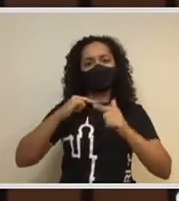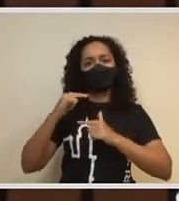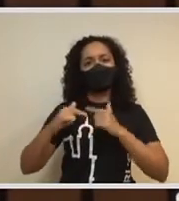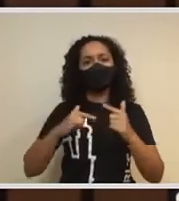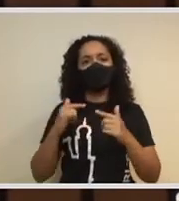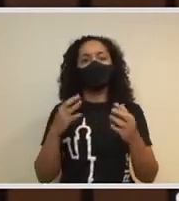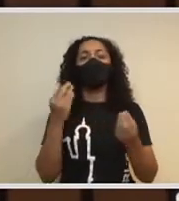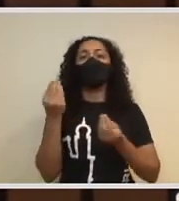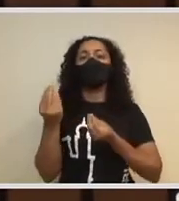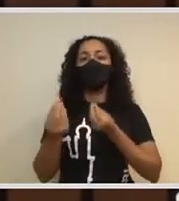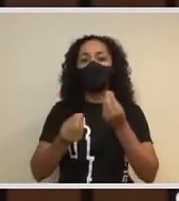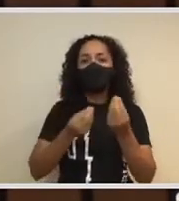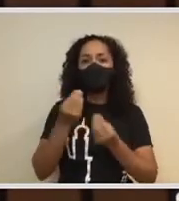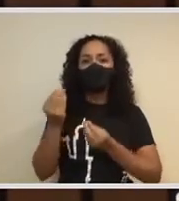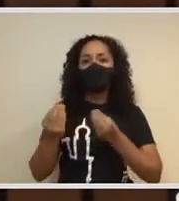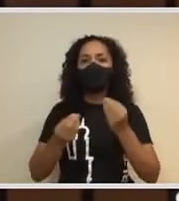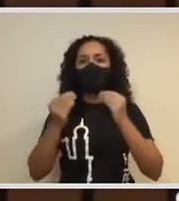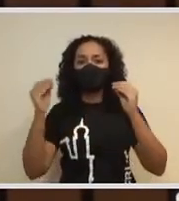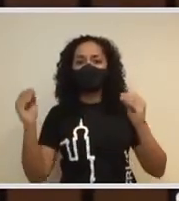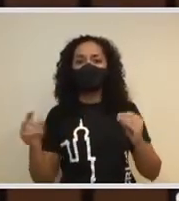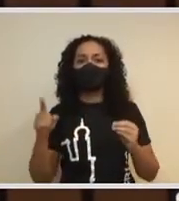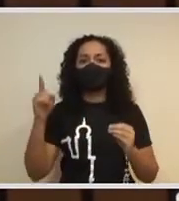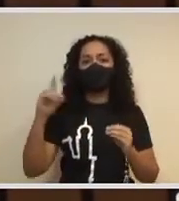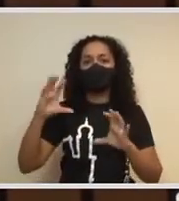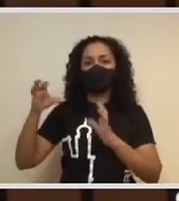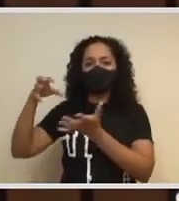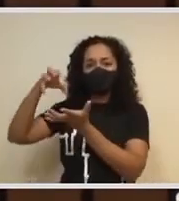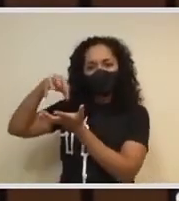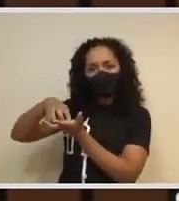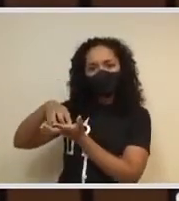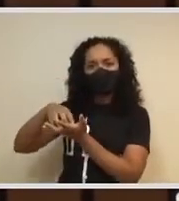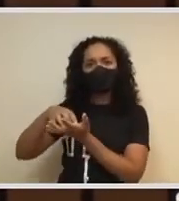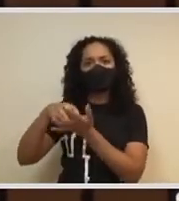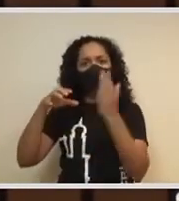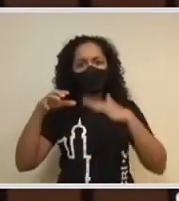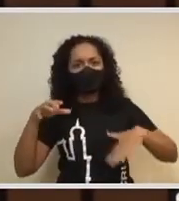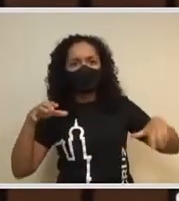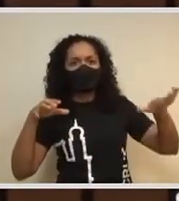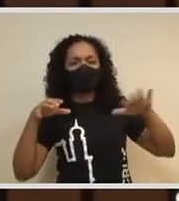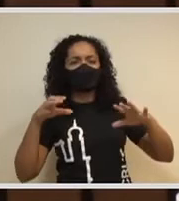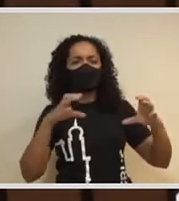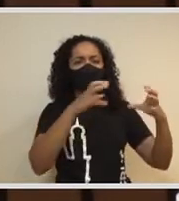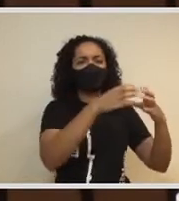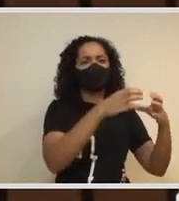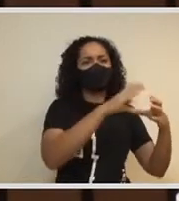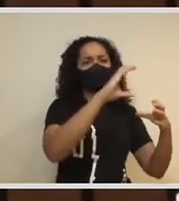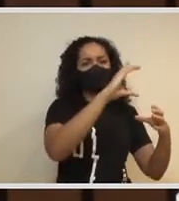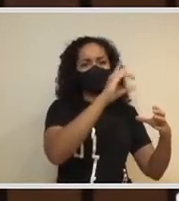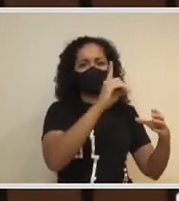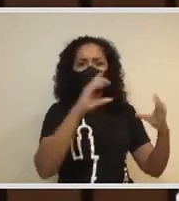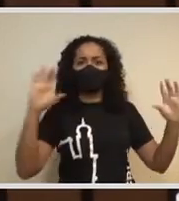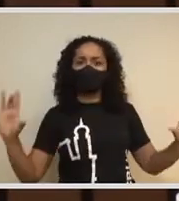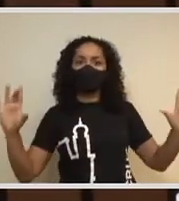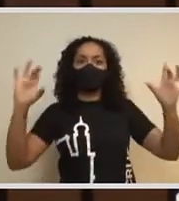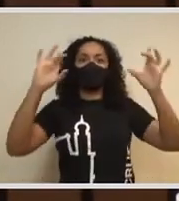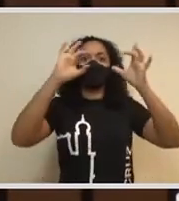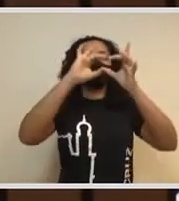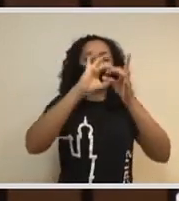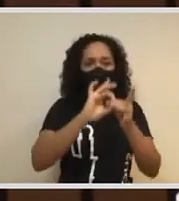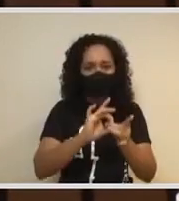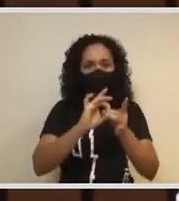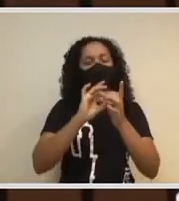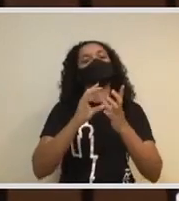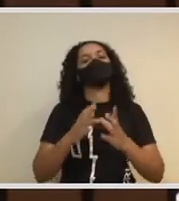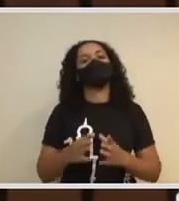devida ponte do desenvolvimento institucional como um todo, do acompanhamento do Conselho Deliberativo, uma